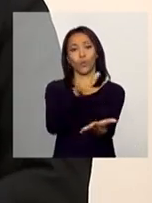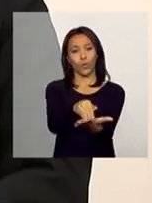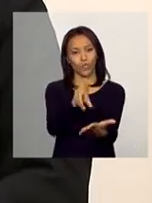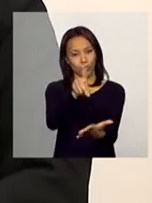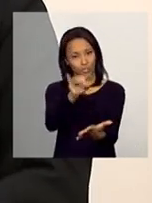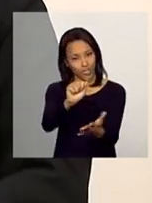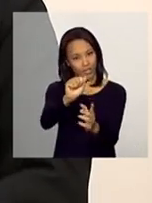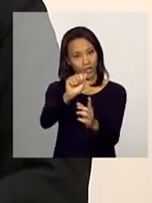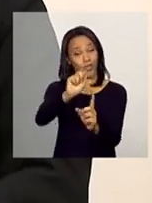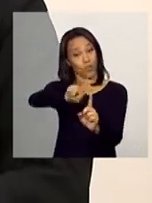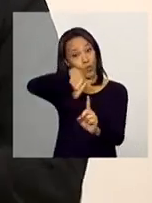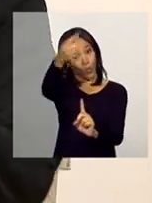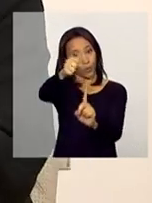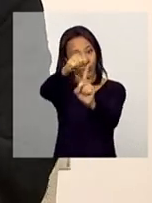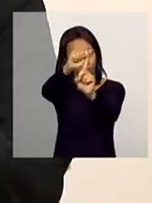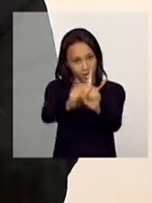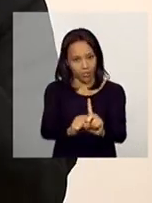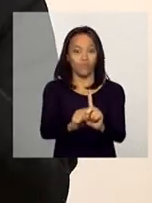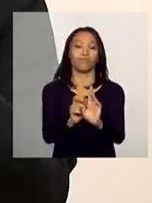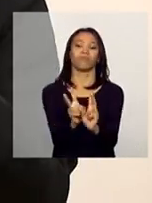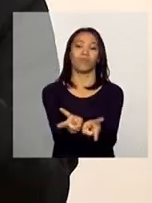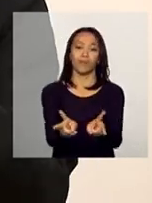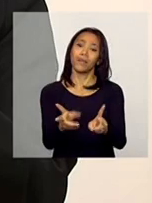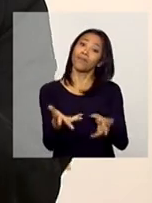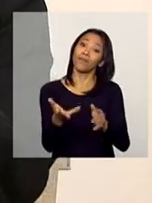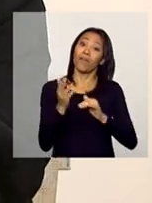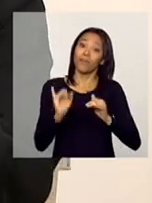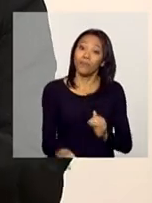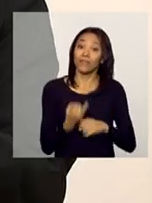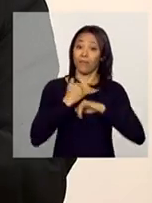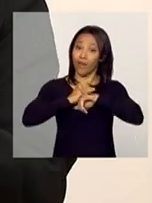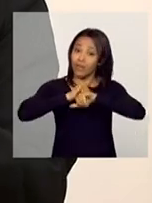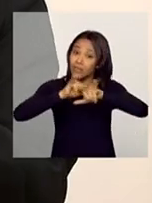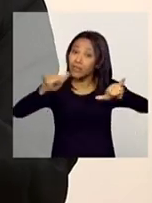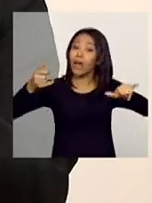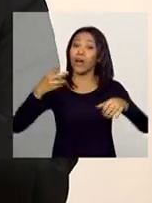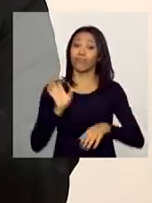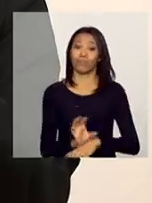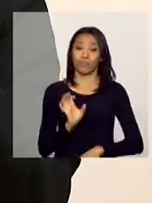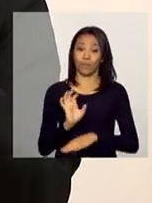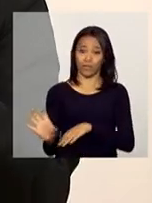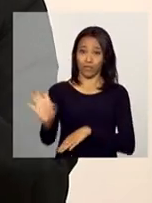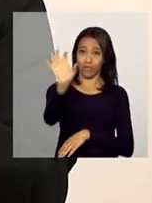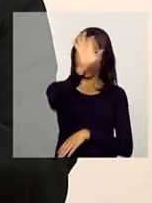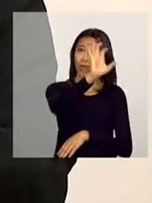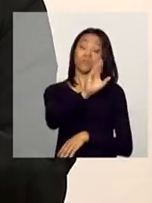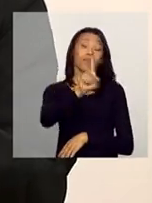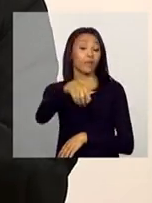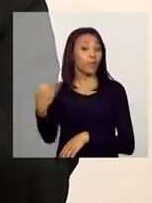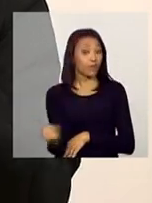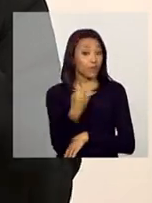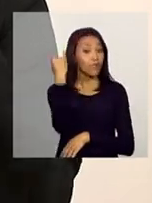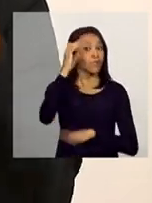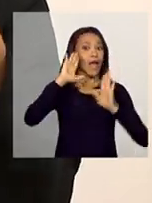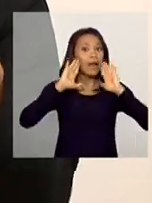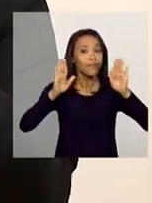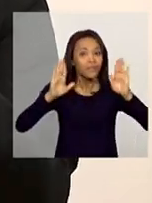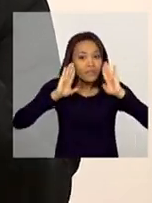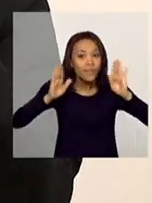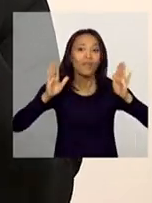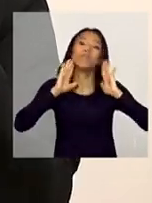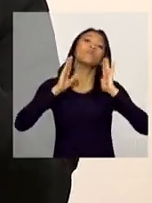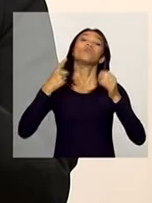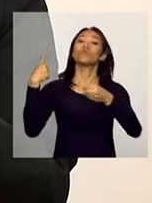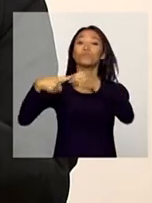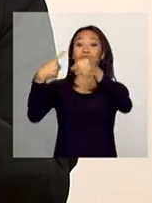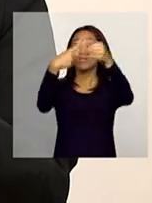seguinte ao mês da repercussão. E aí, a gente deixa um recado também para os estados, que acho que importante os estados ficarem atentos aos municípios